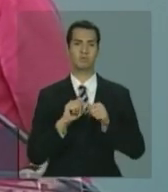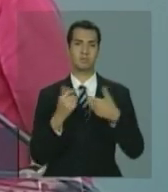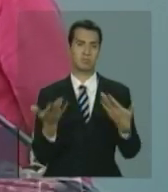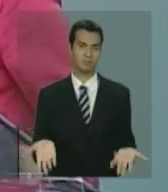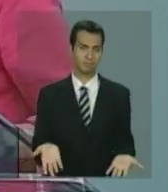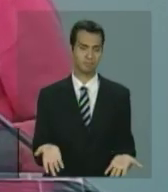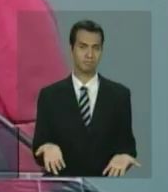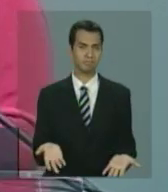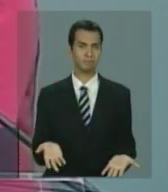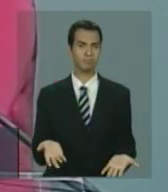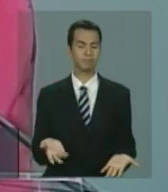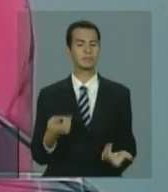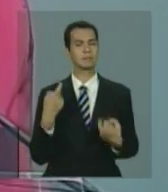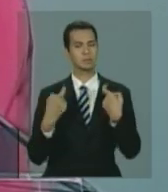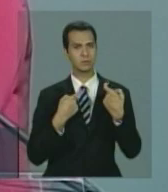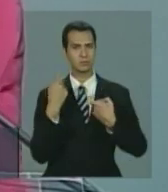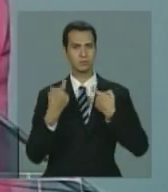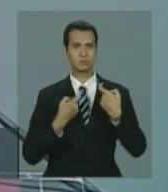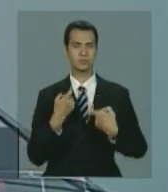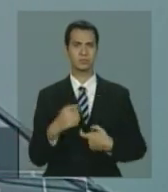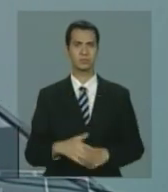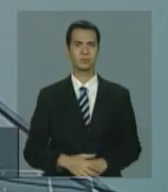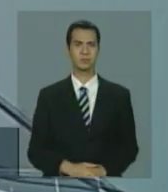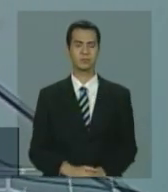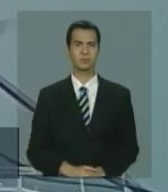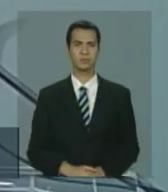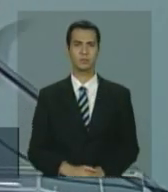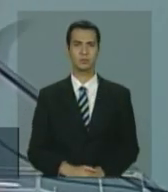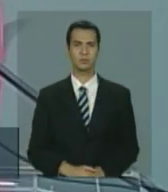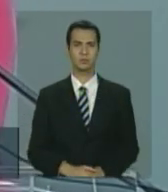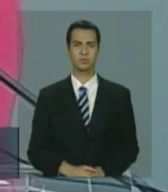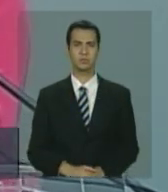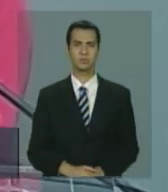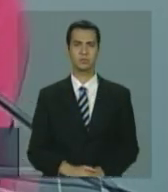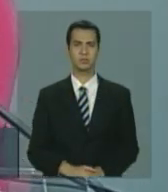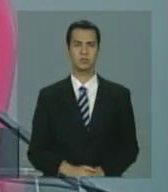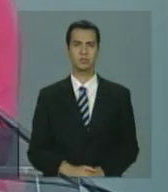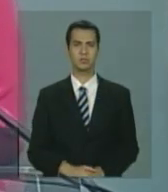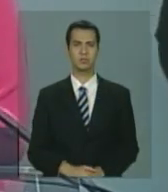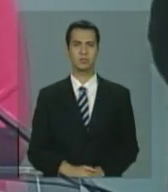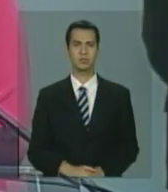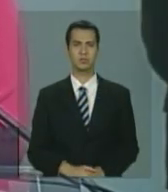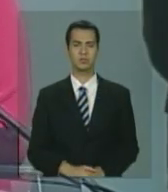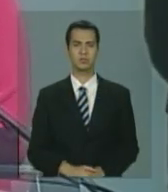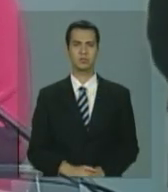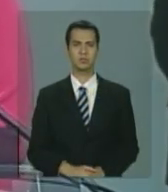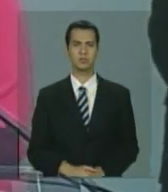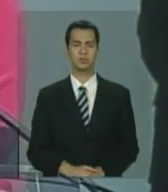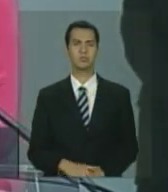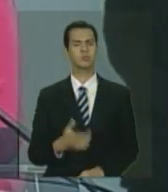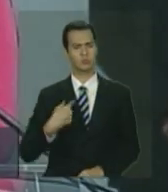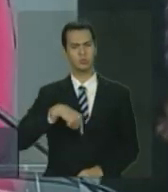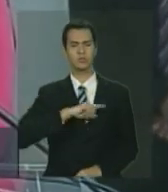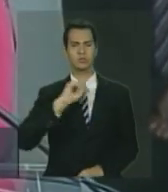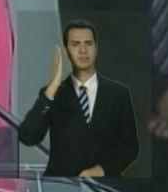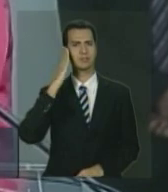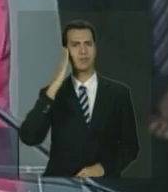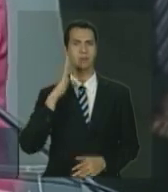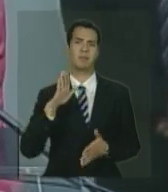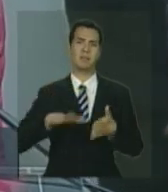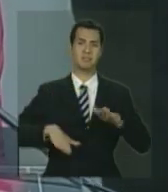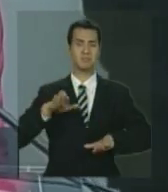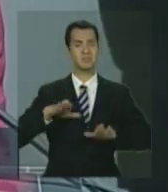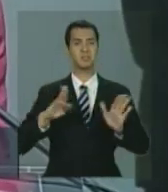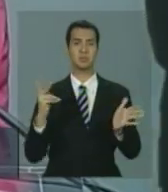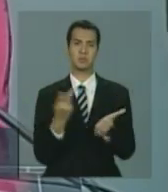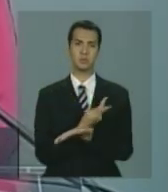recursos. Nós sabemos que muitas vezes ocorre isso. Nós temos